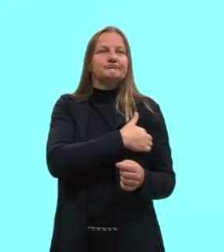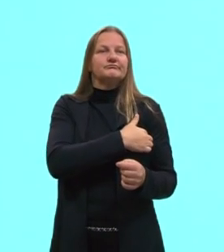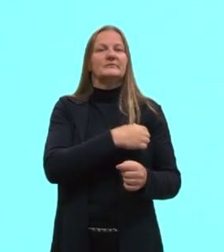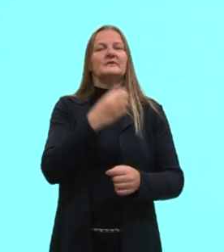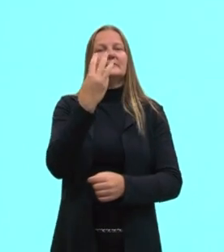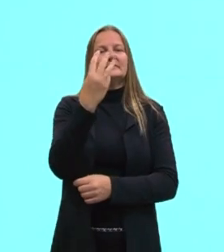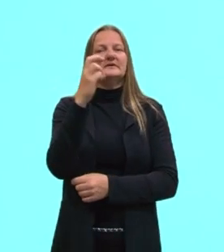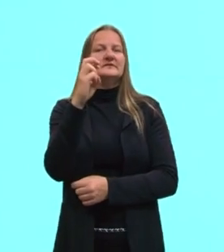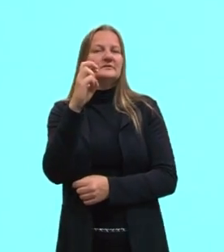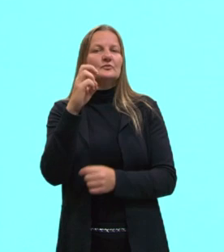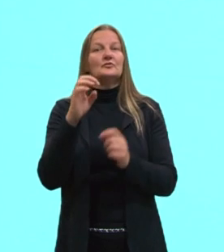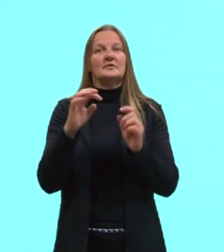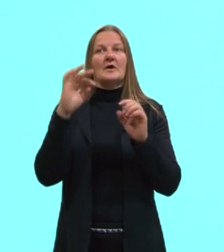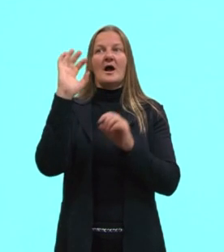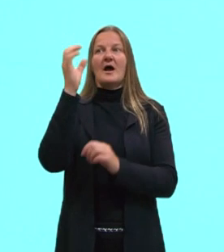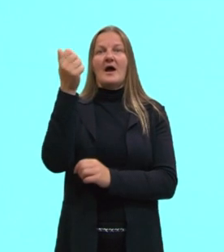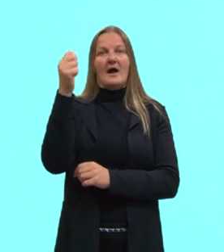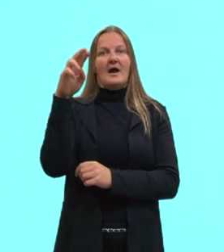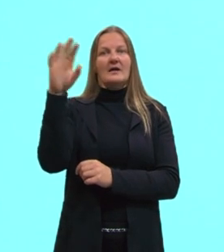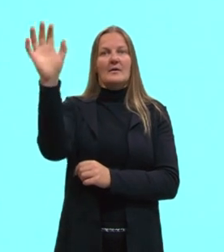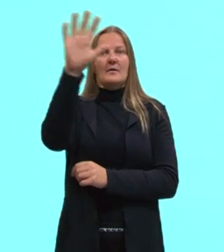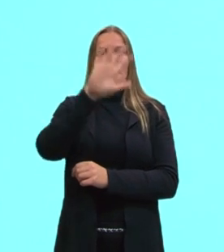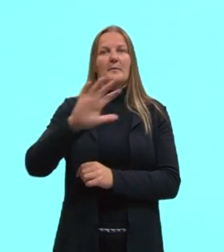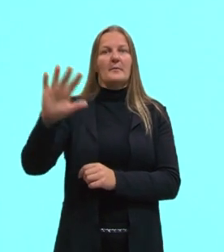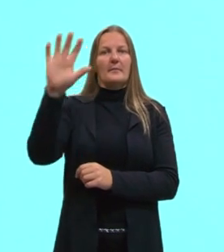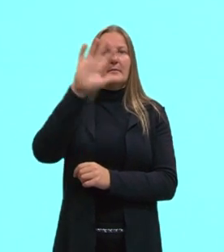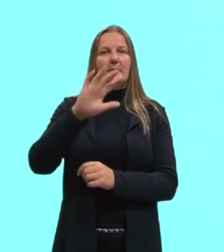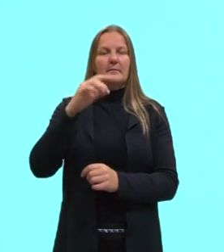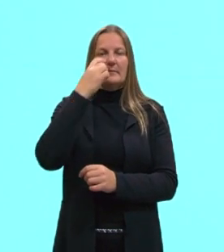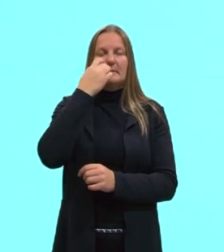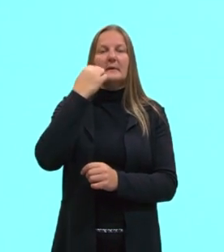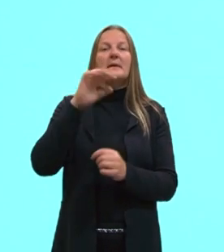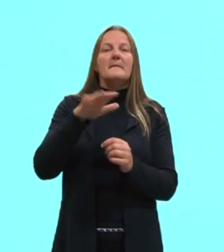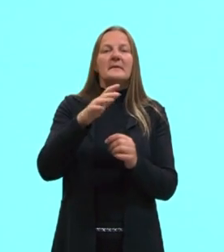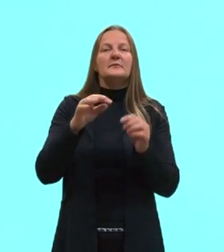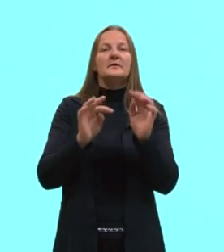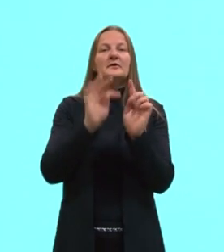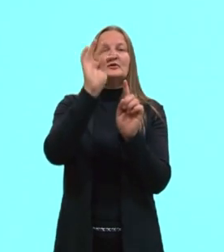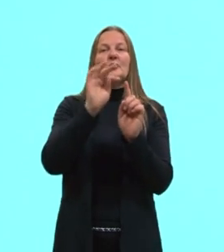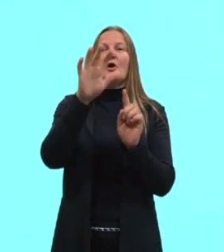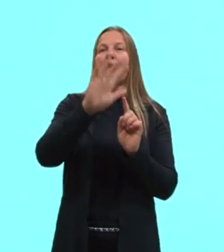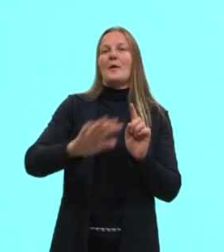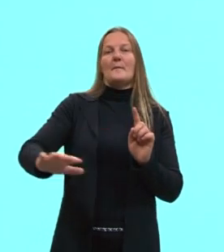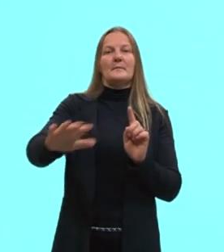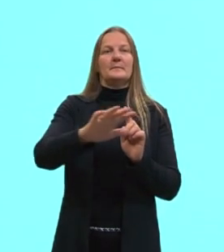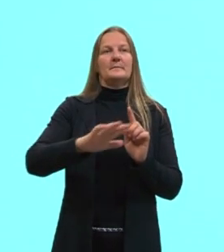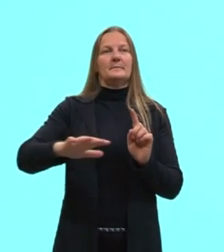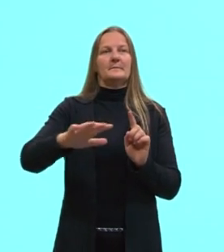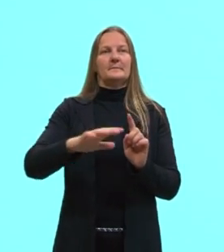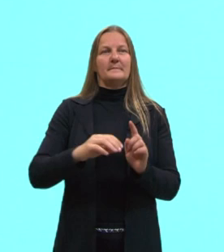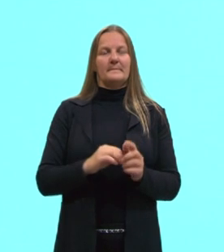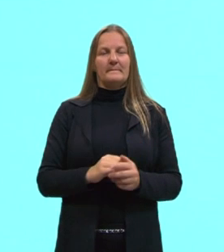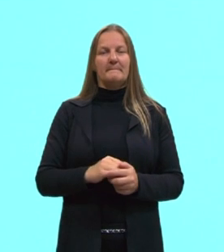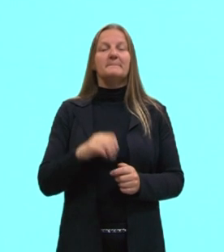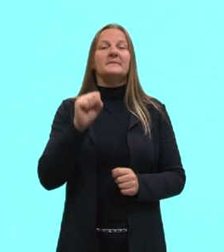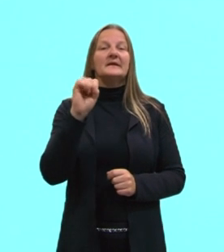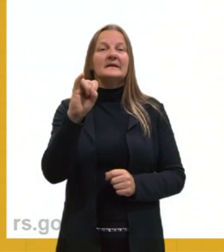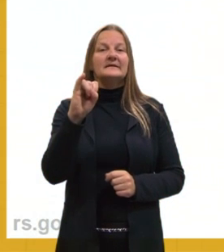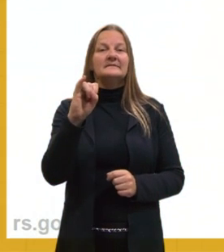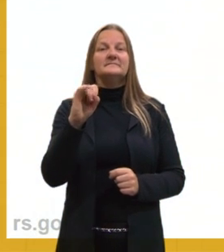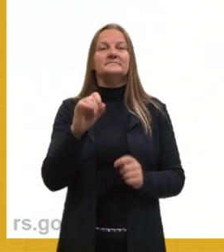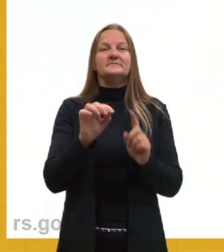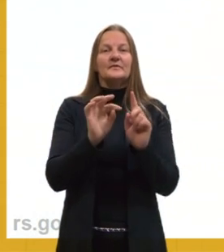35, um pouquinho mais baixo aqui. Vai estar alinhado com a temperatura ambiente. E aí vocês colocaram